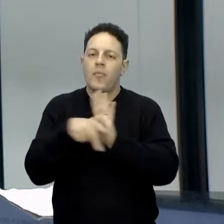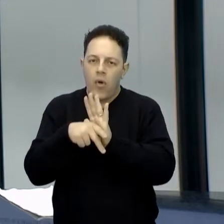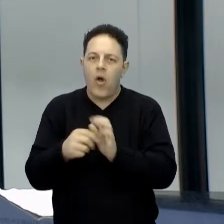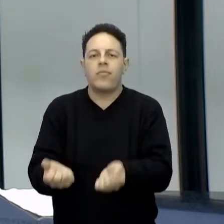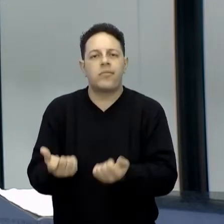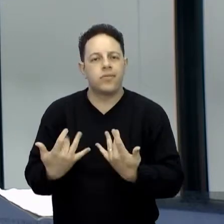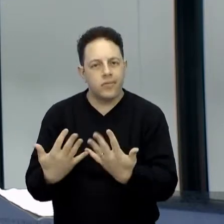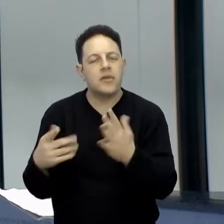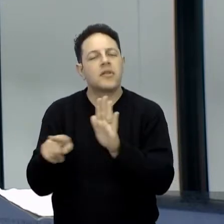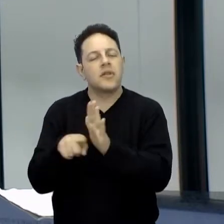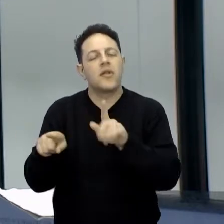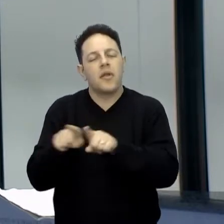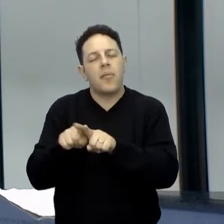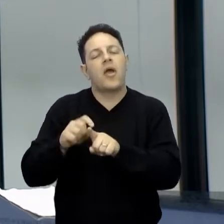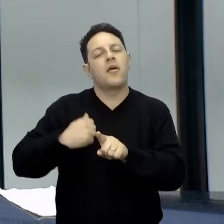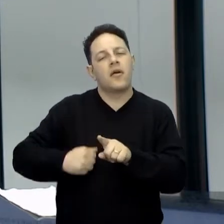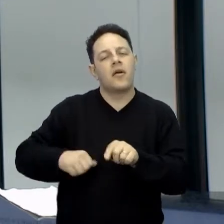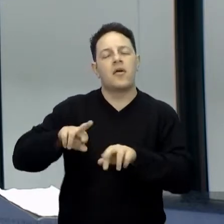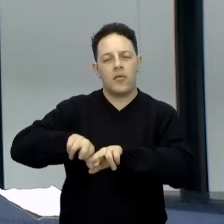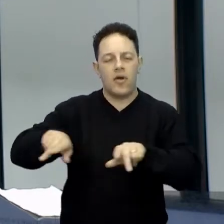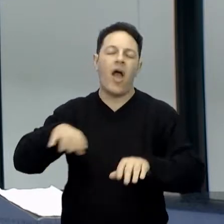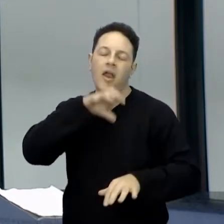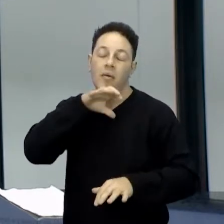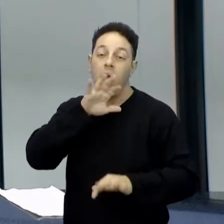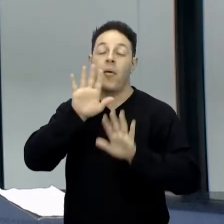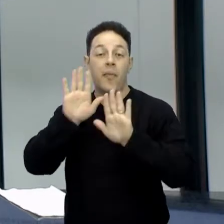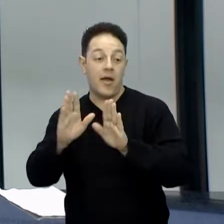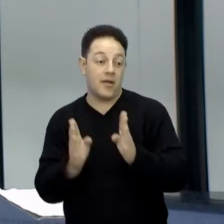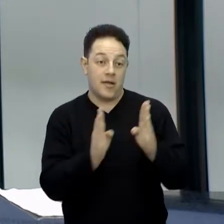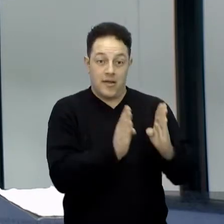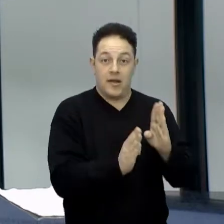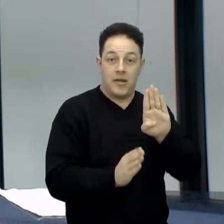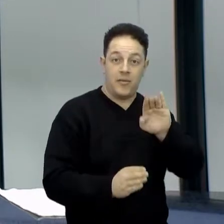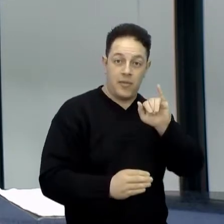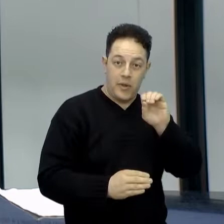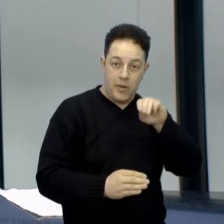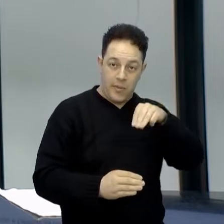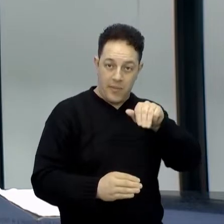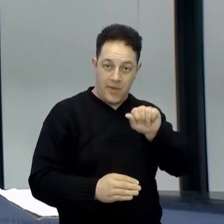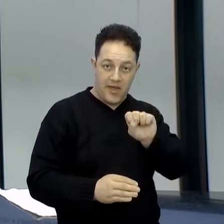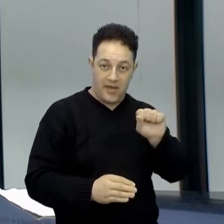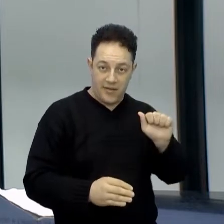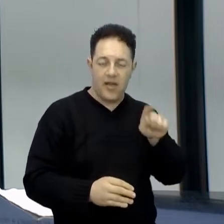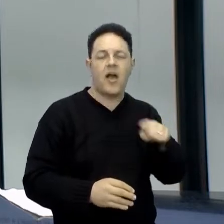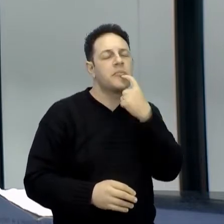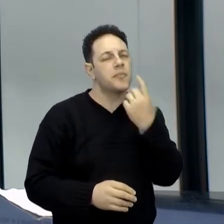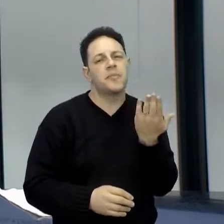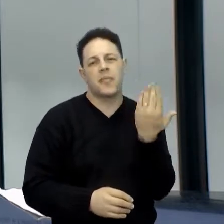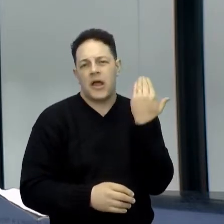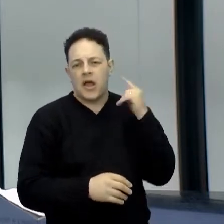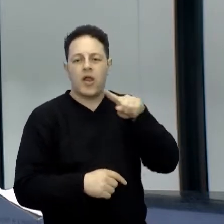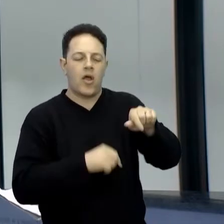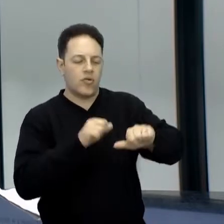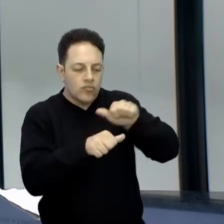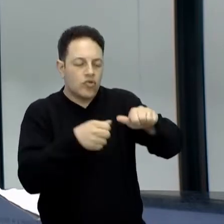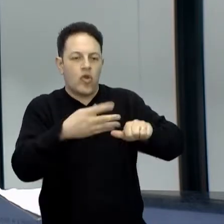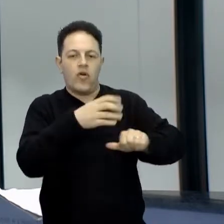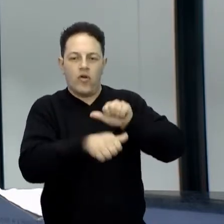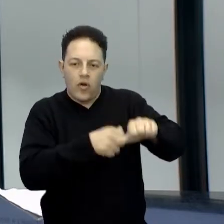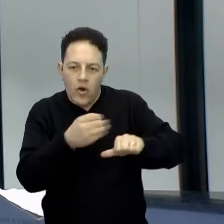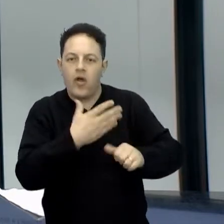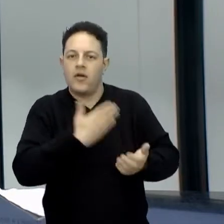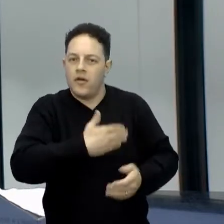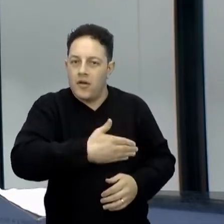e também dos animais, só que enquanto a biomassa é essa matéria que é recente, né? Que a gente renova o tempo todo,